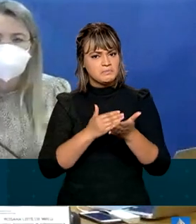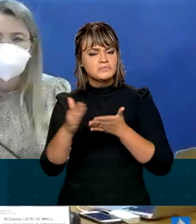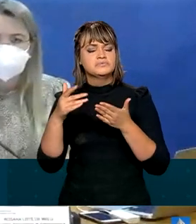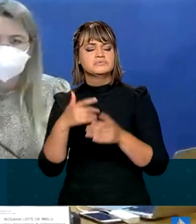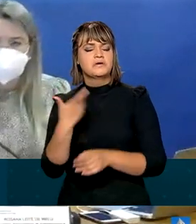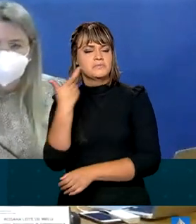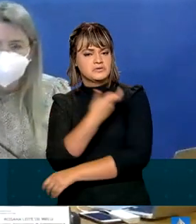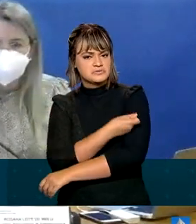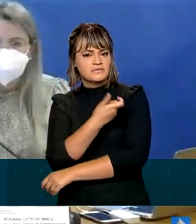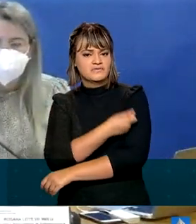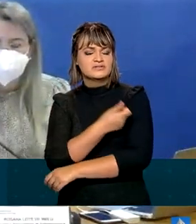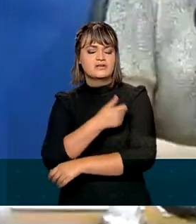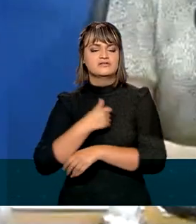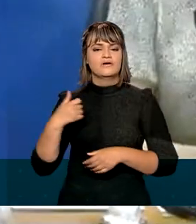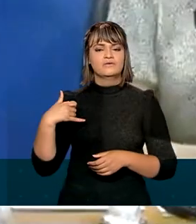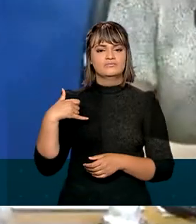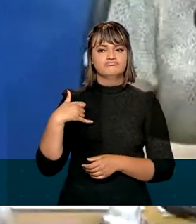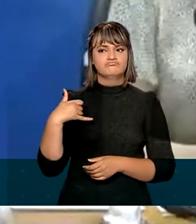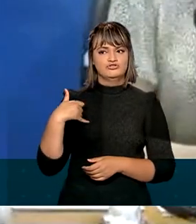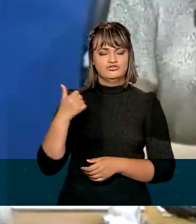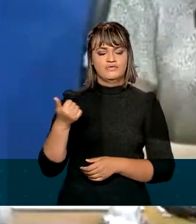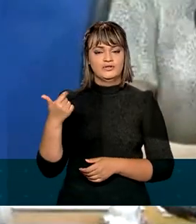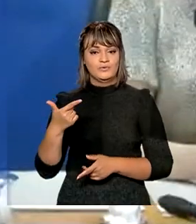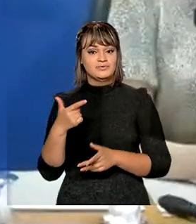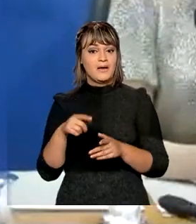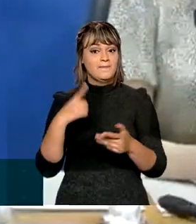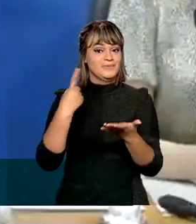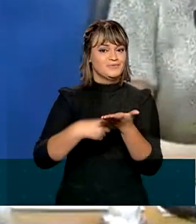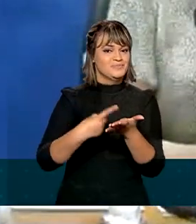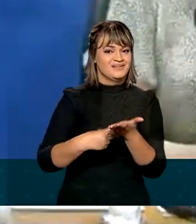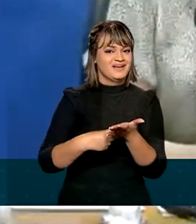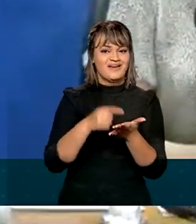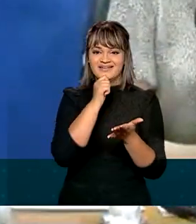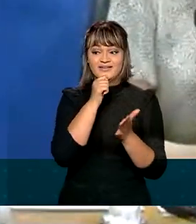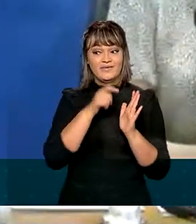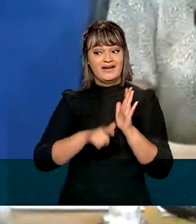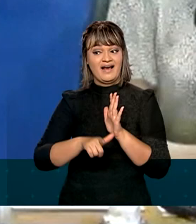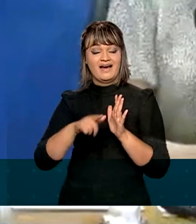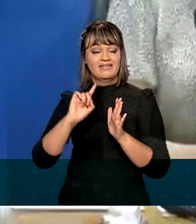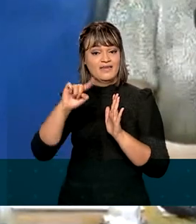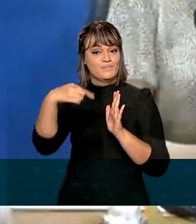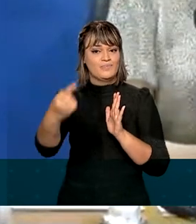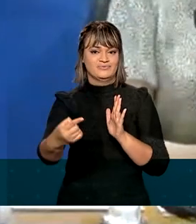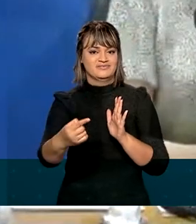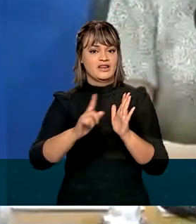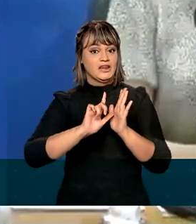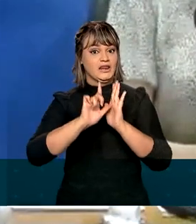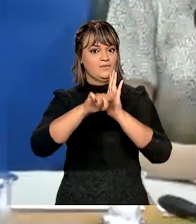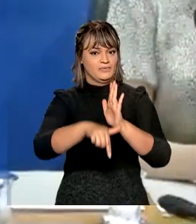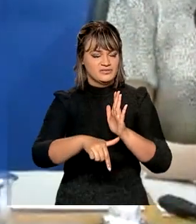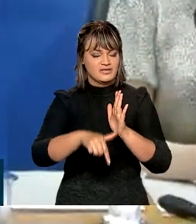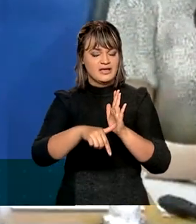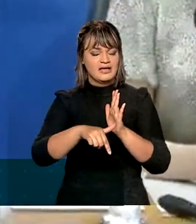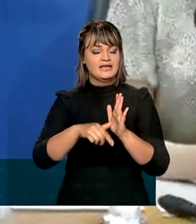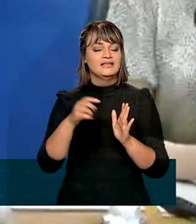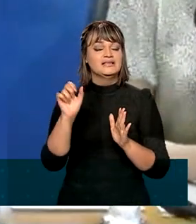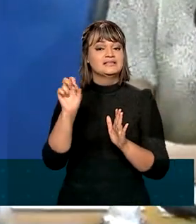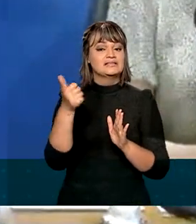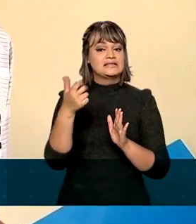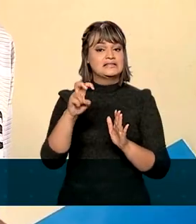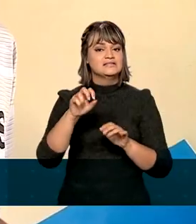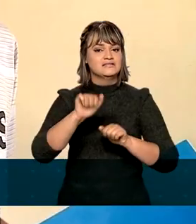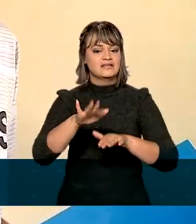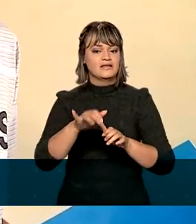imunização dos adolescentes antes do prazo estipulado pelo Plano Nacional de Vacinação, que era 15 de